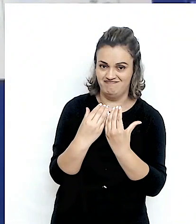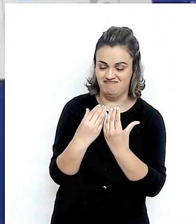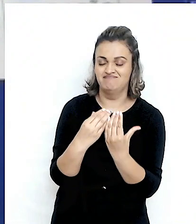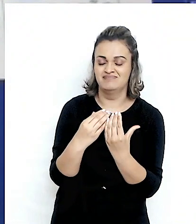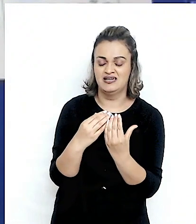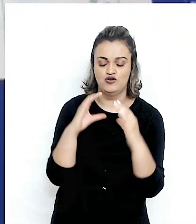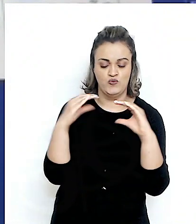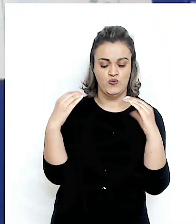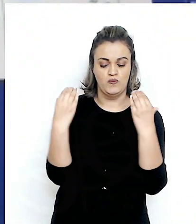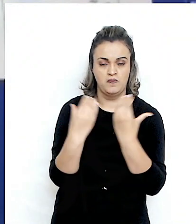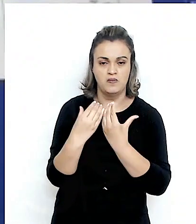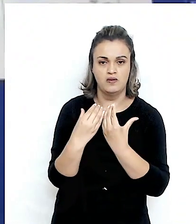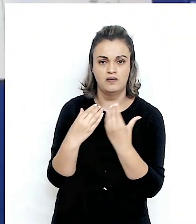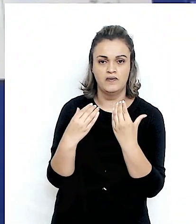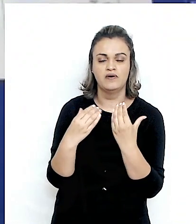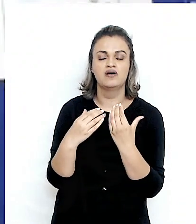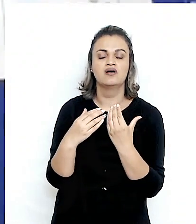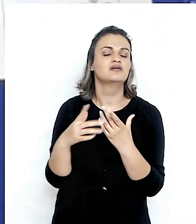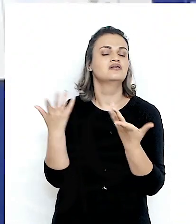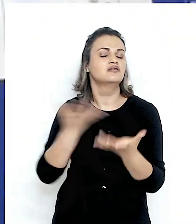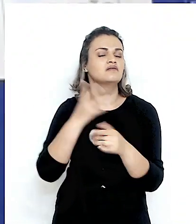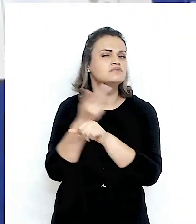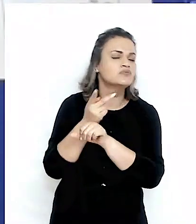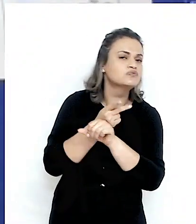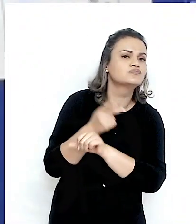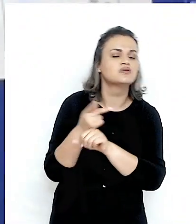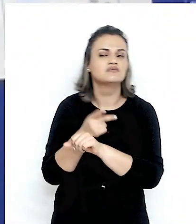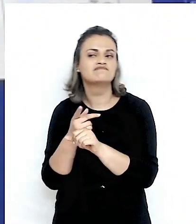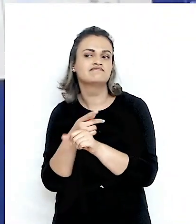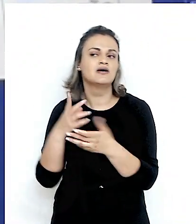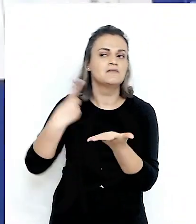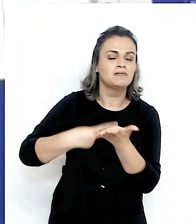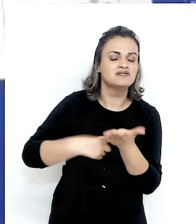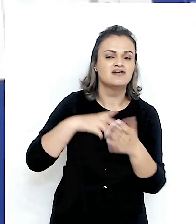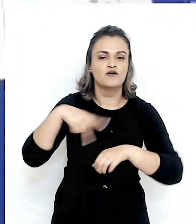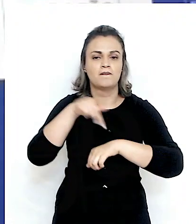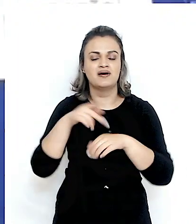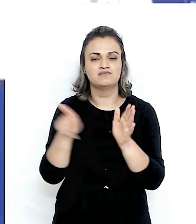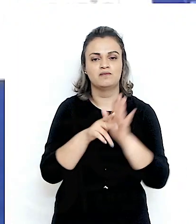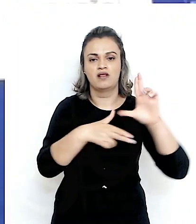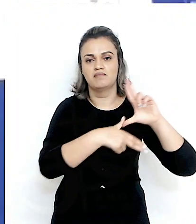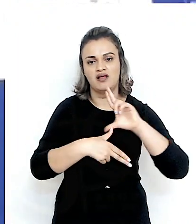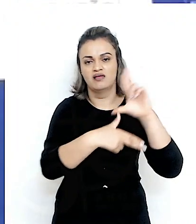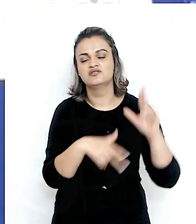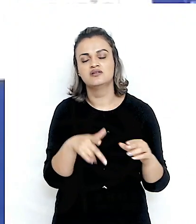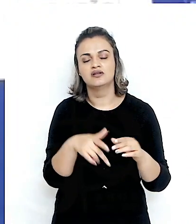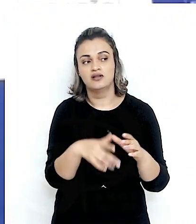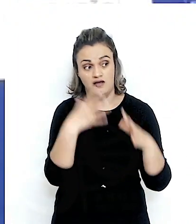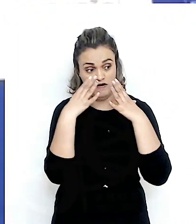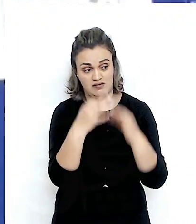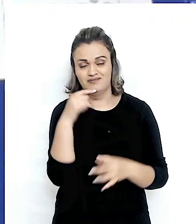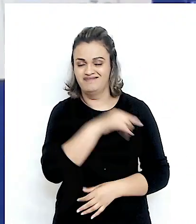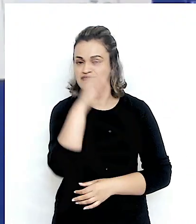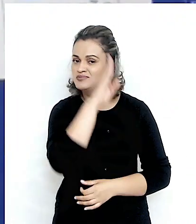buscar desenvolver parcerias com países da América Latina, e isso com muito destaque para o Brasil.